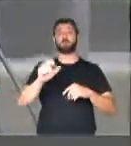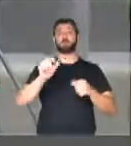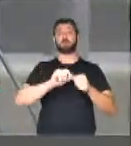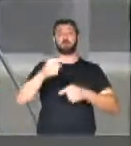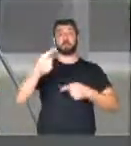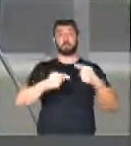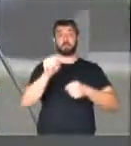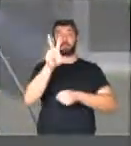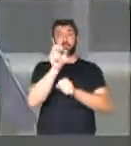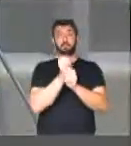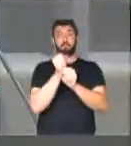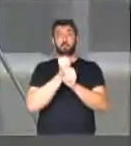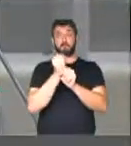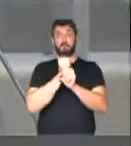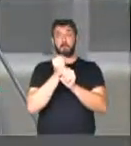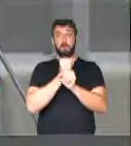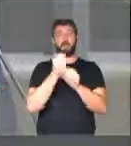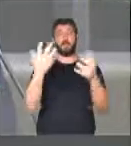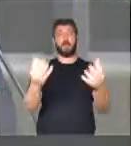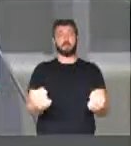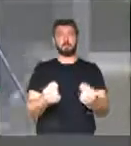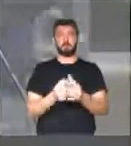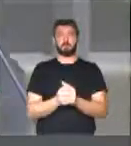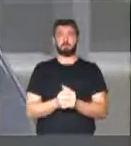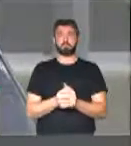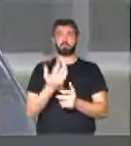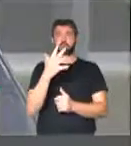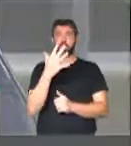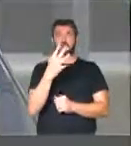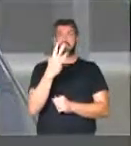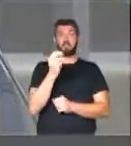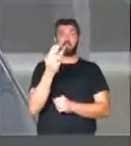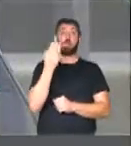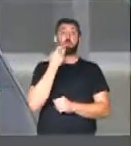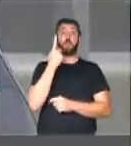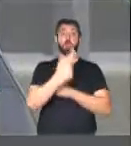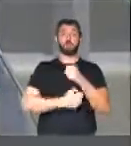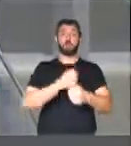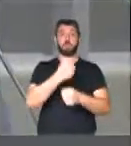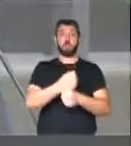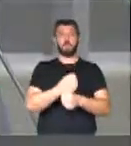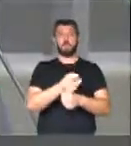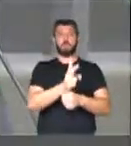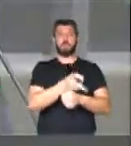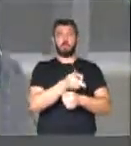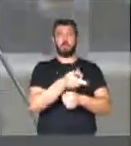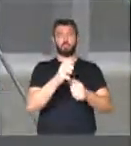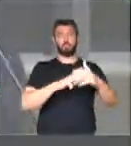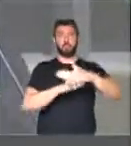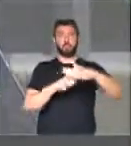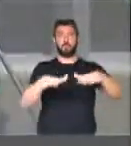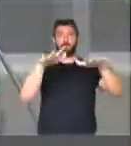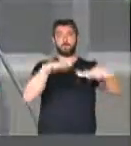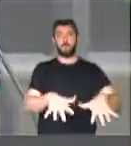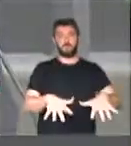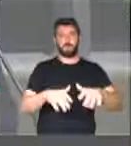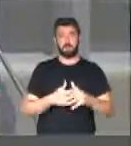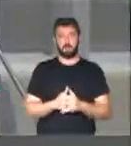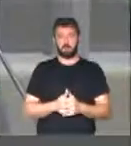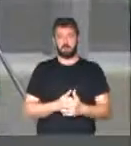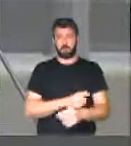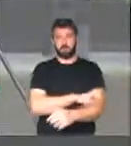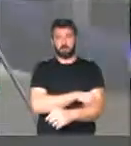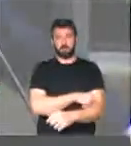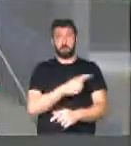por 50 anos, se viabiliza cerca de 30 bilhões ao ano para manter as empresas. E olha que